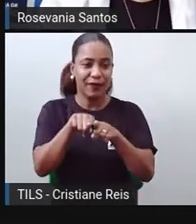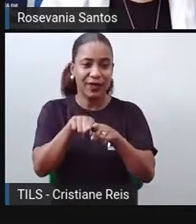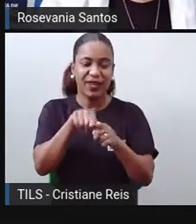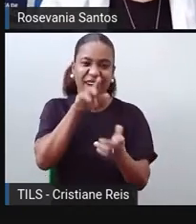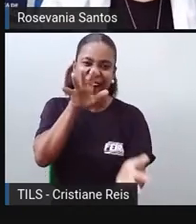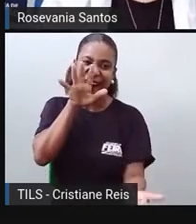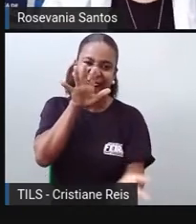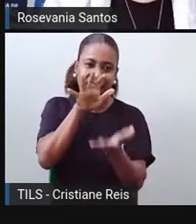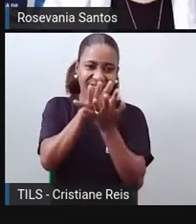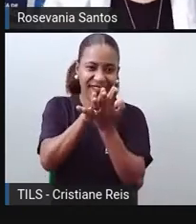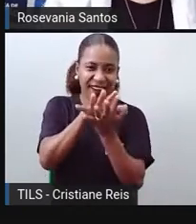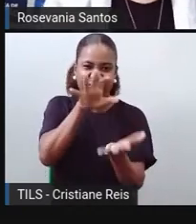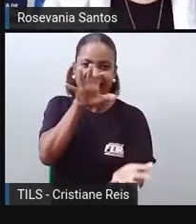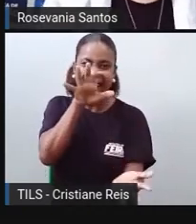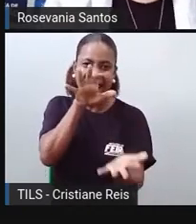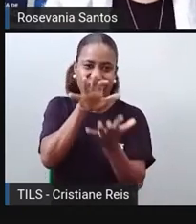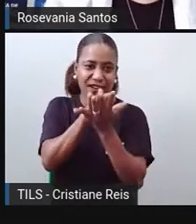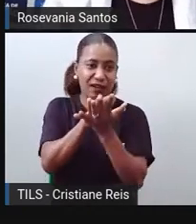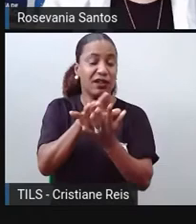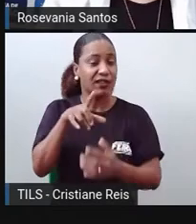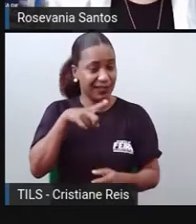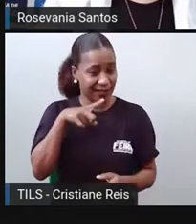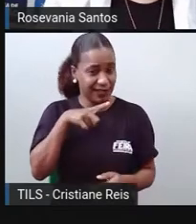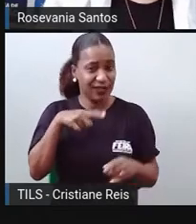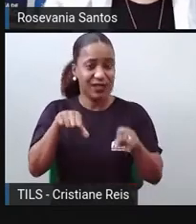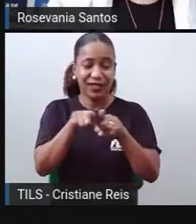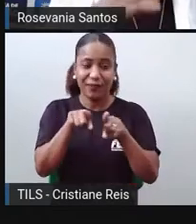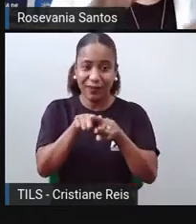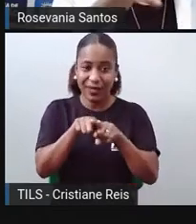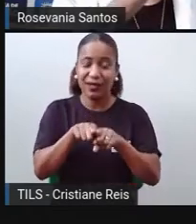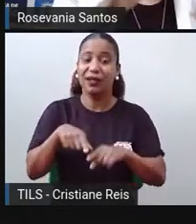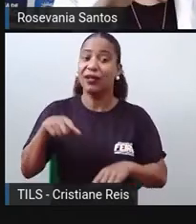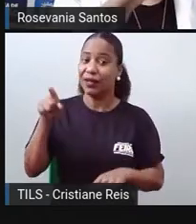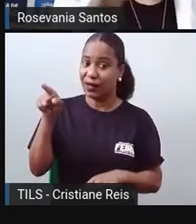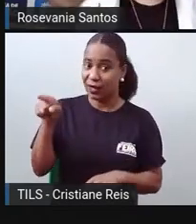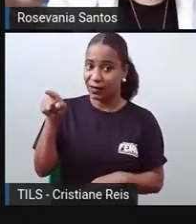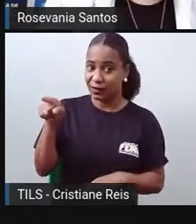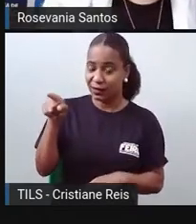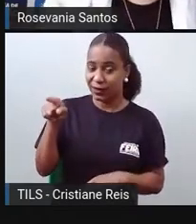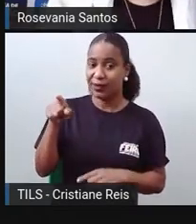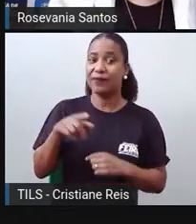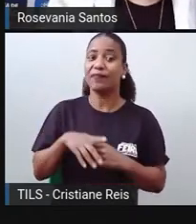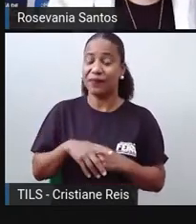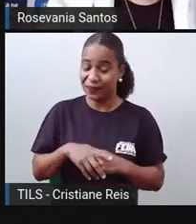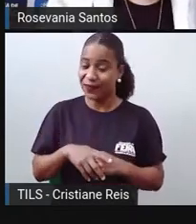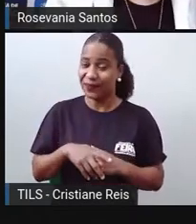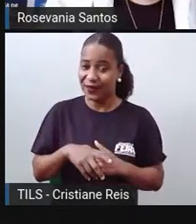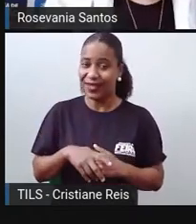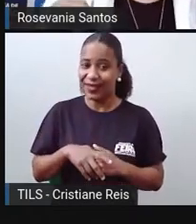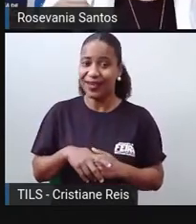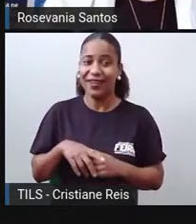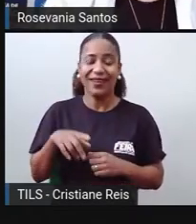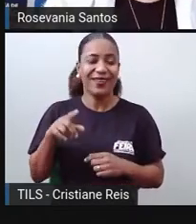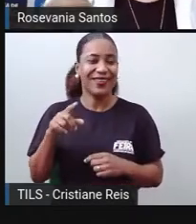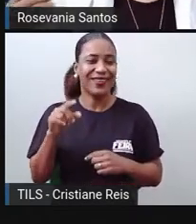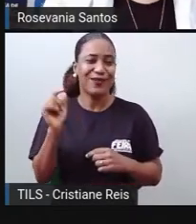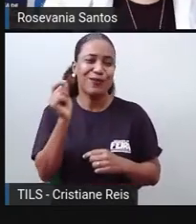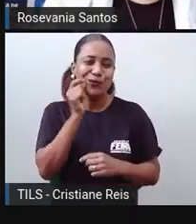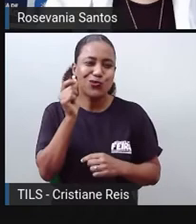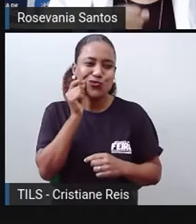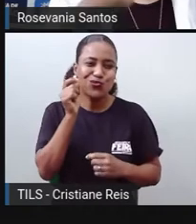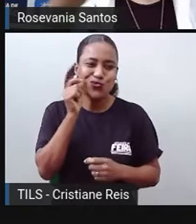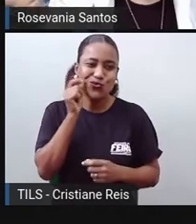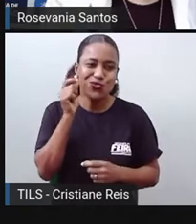até um desenho que a gente tem também, né? O Diabo da Tasmânia, que é totalmente diferente comparado lá no desenho. E que